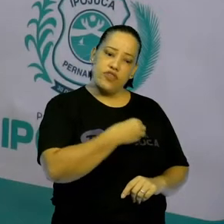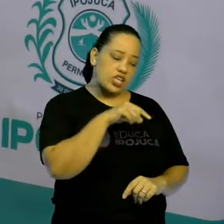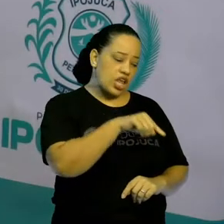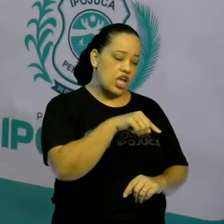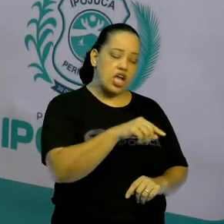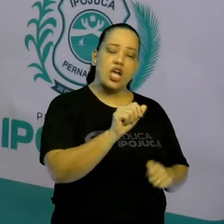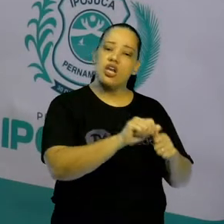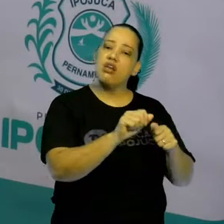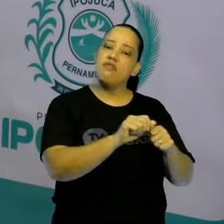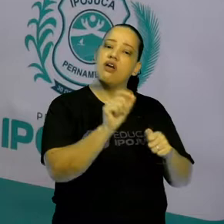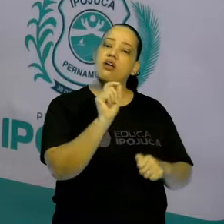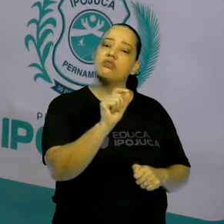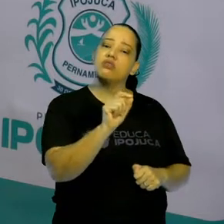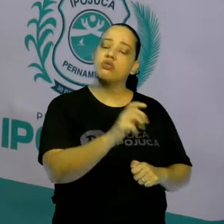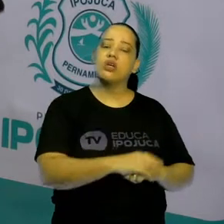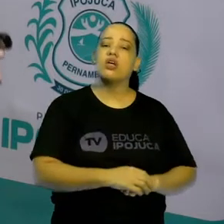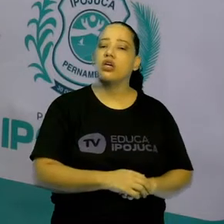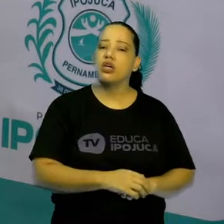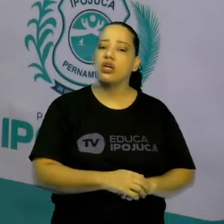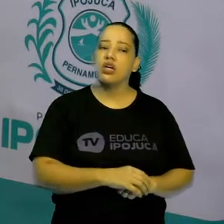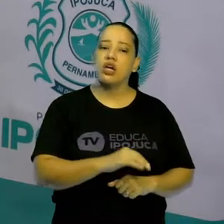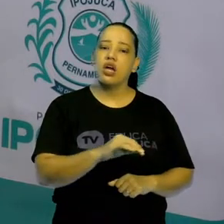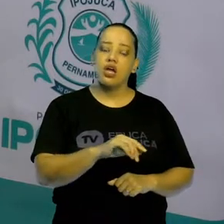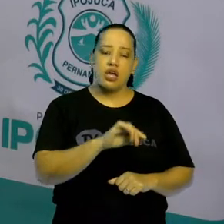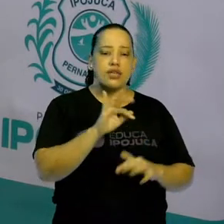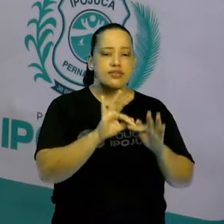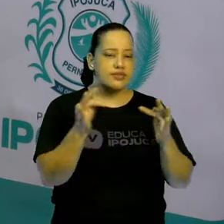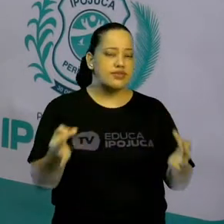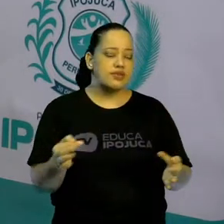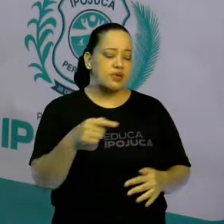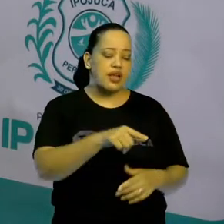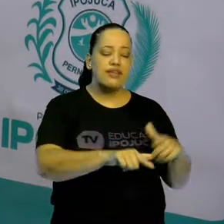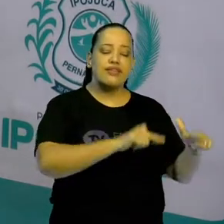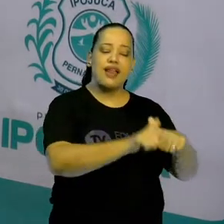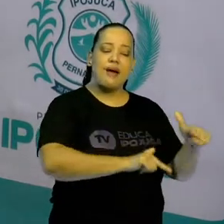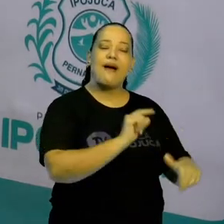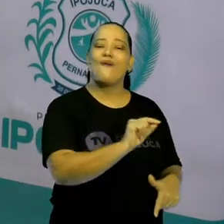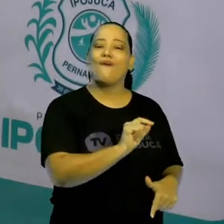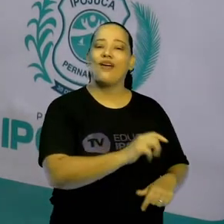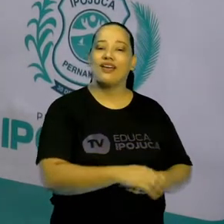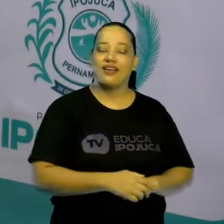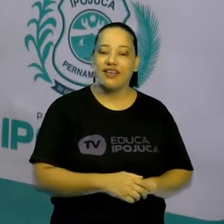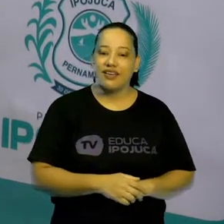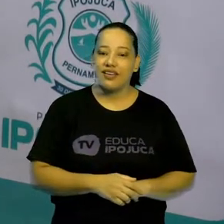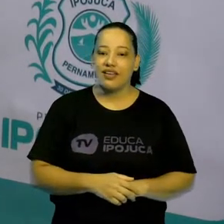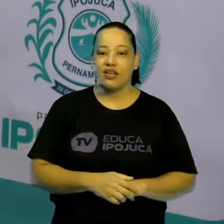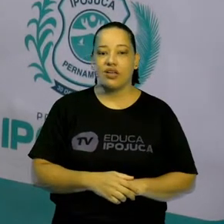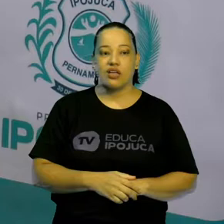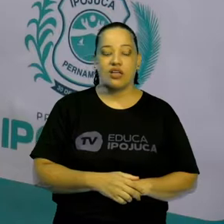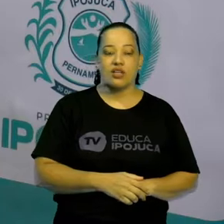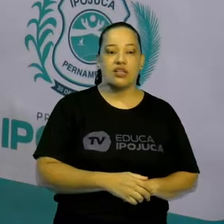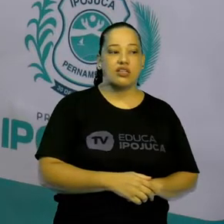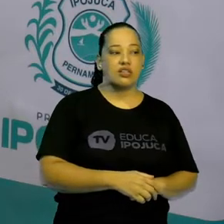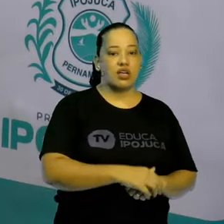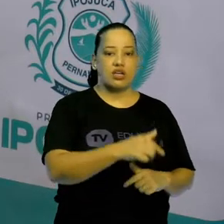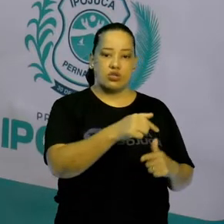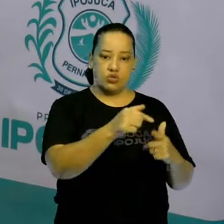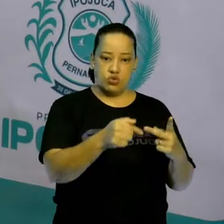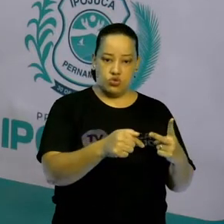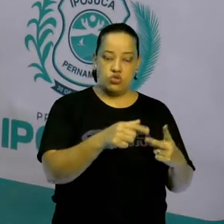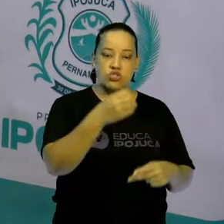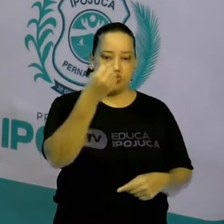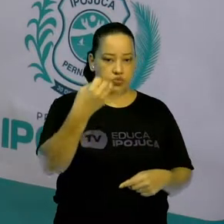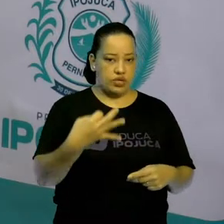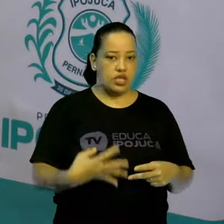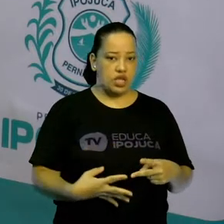fosse falar assim, na linguagem mais comum é o trabalho daquele ser vive. Certo? Aqueles dois pontos que eu falei para vocês.